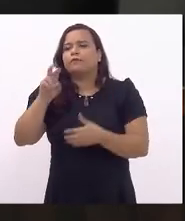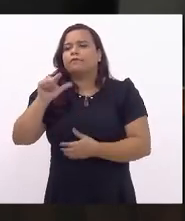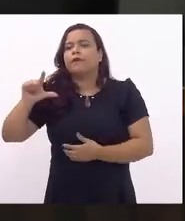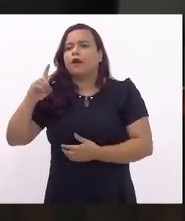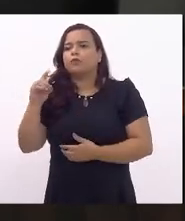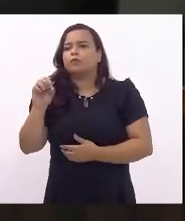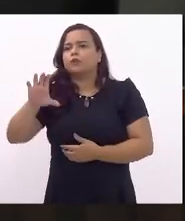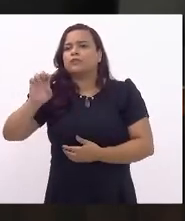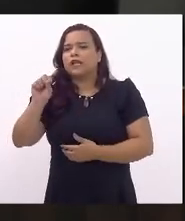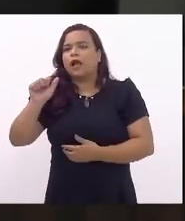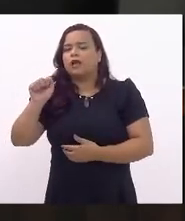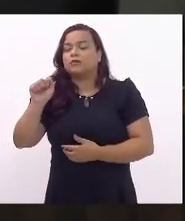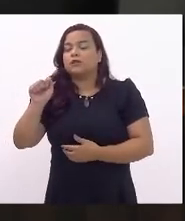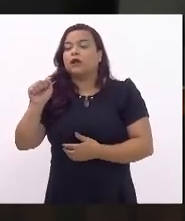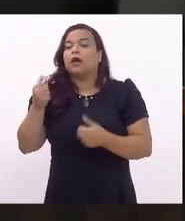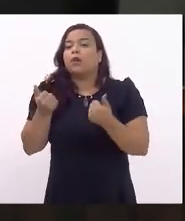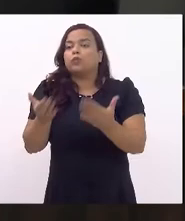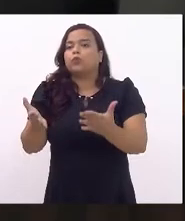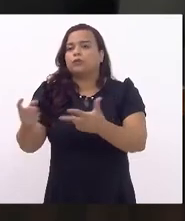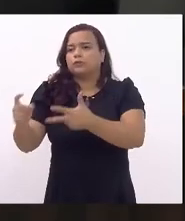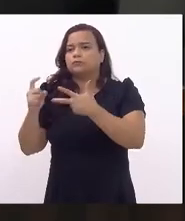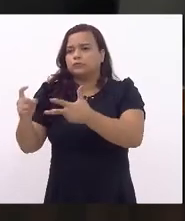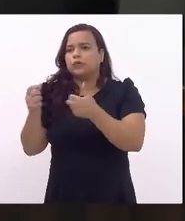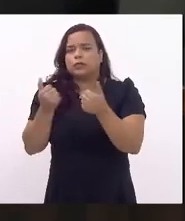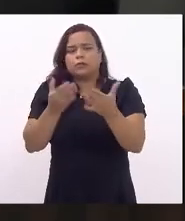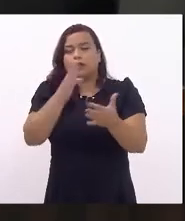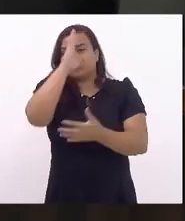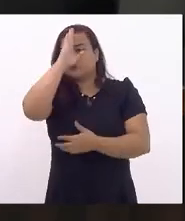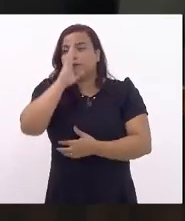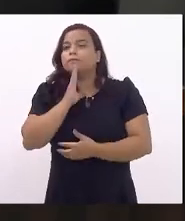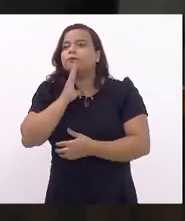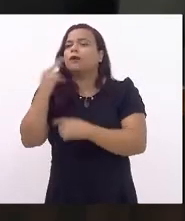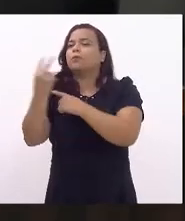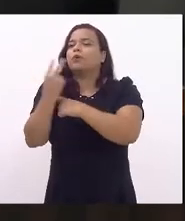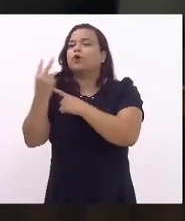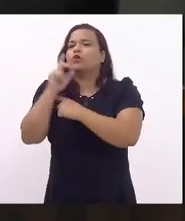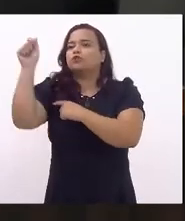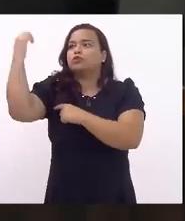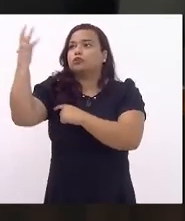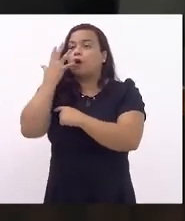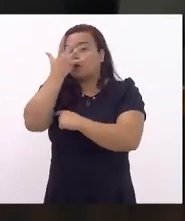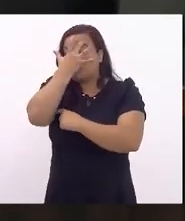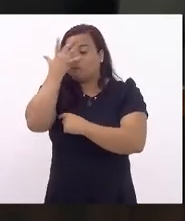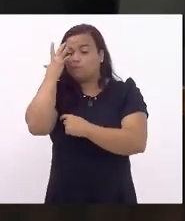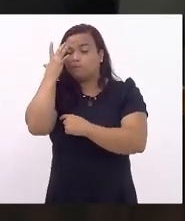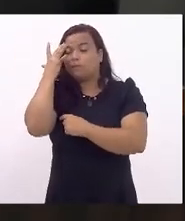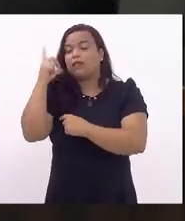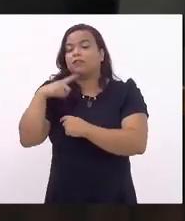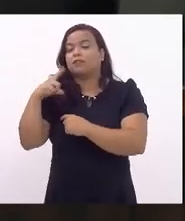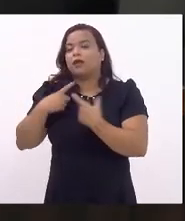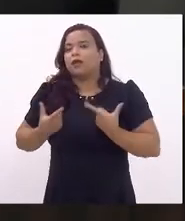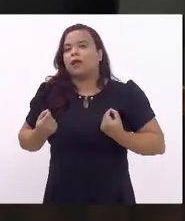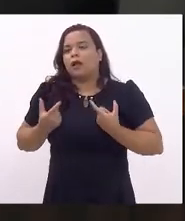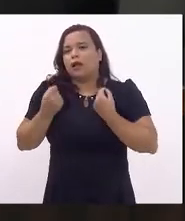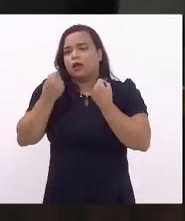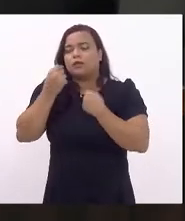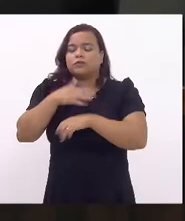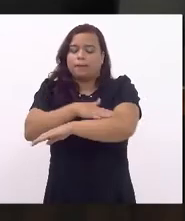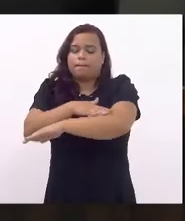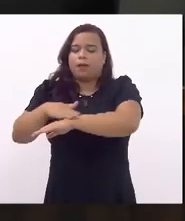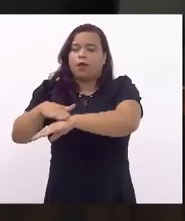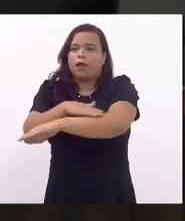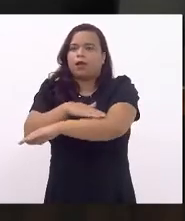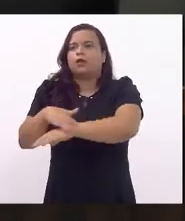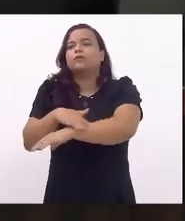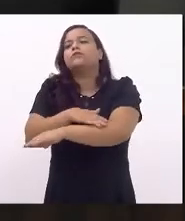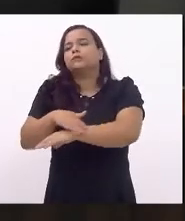Poder Executivo a distribuir de forma gratuita protetores solares aos pacientes com câncer de pele, com o objetivo de minimizar o